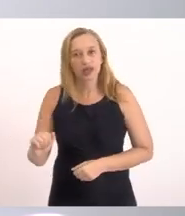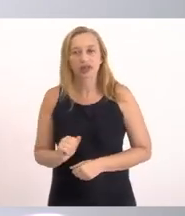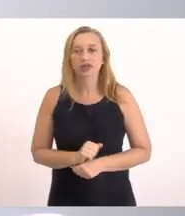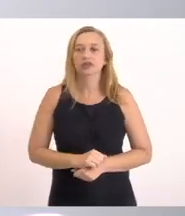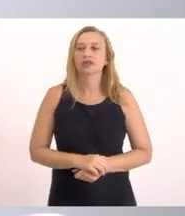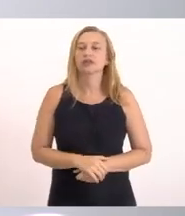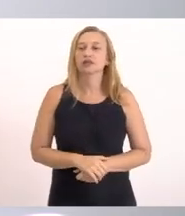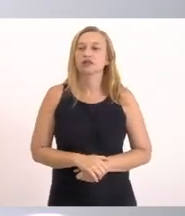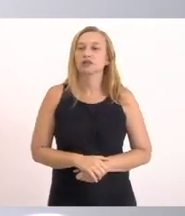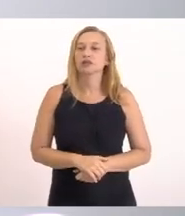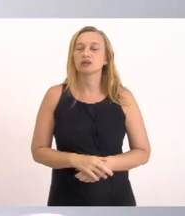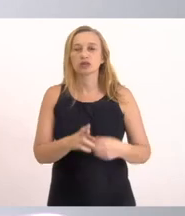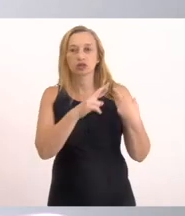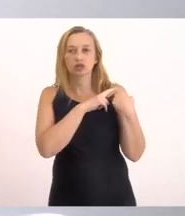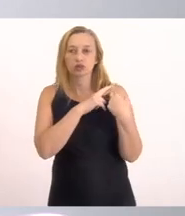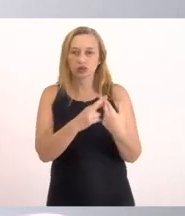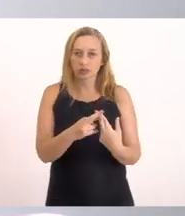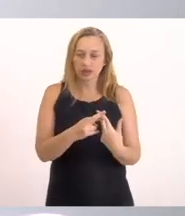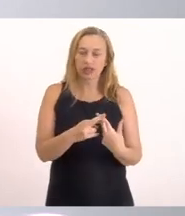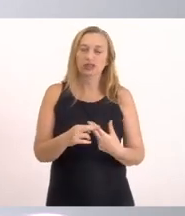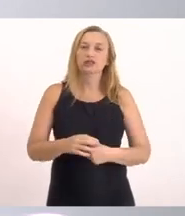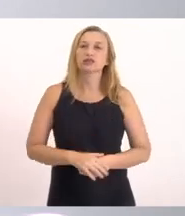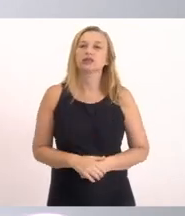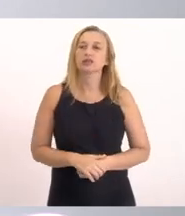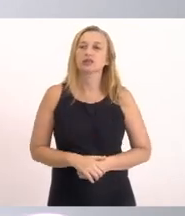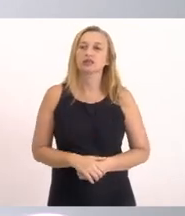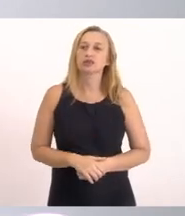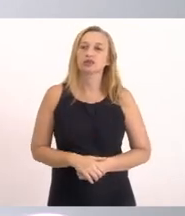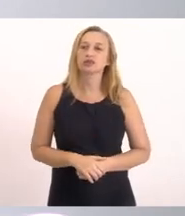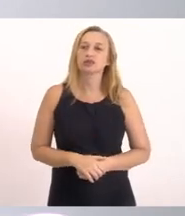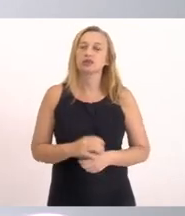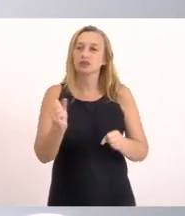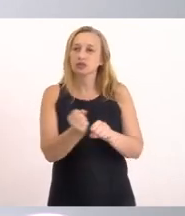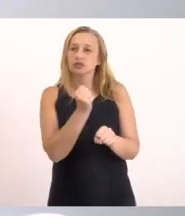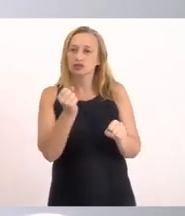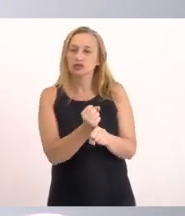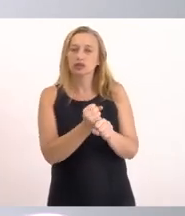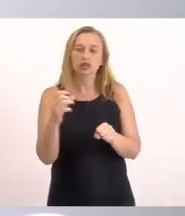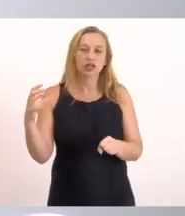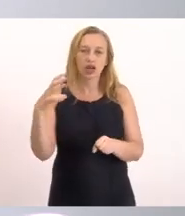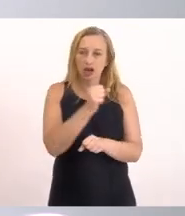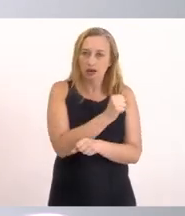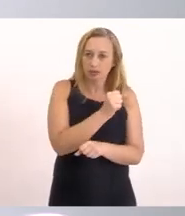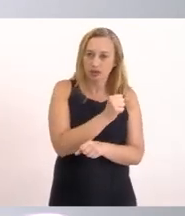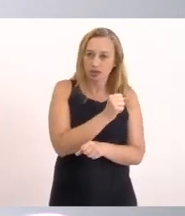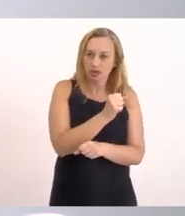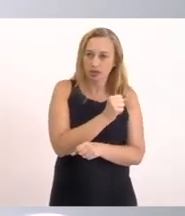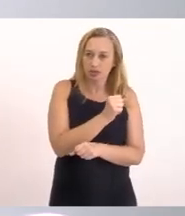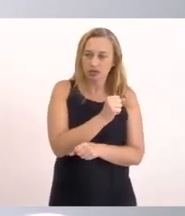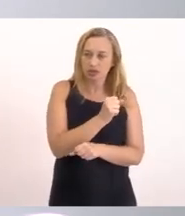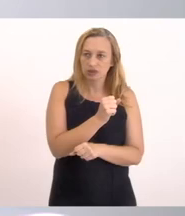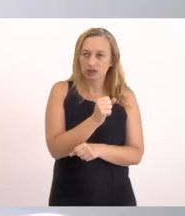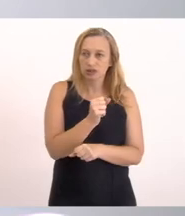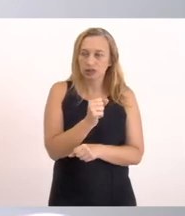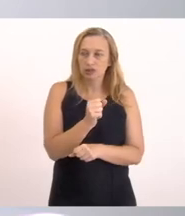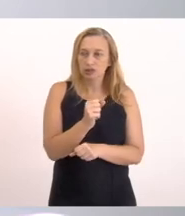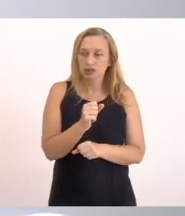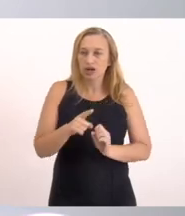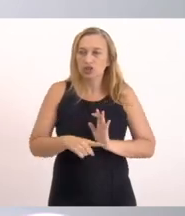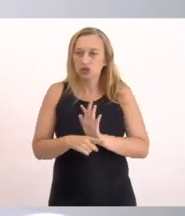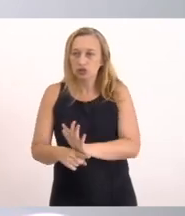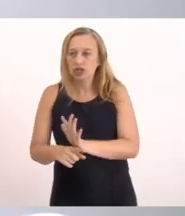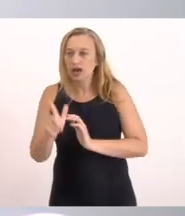Estariam assumindo A responsabilidade De fazer Essas obras Emergenciais Para tirar A lagoa Desse